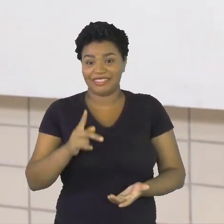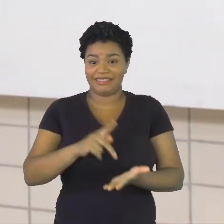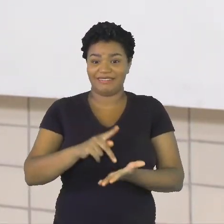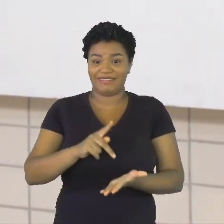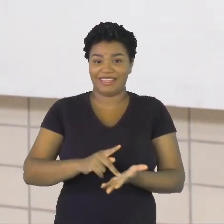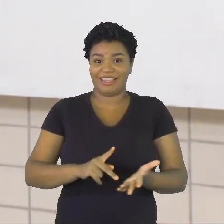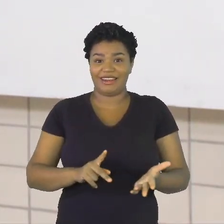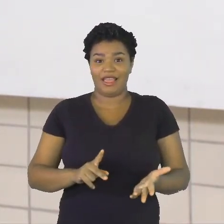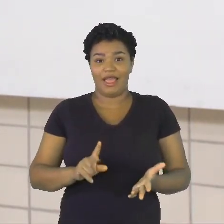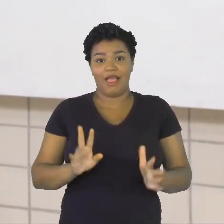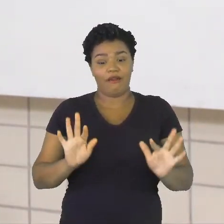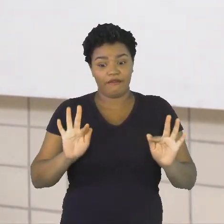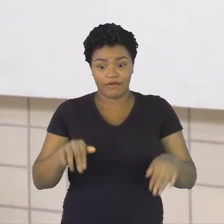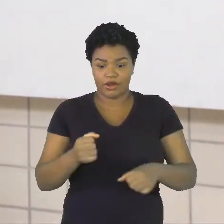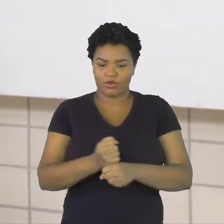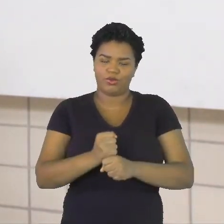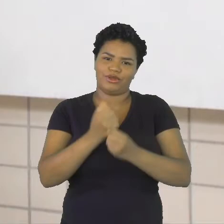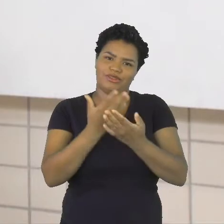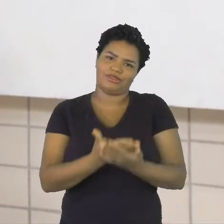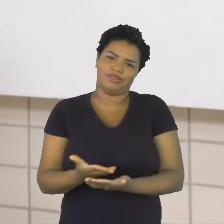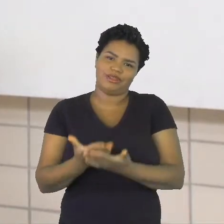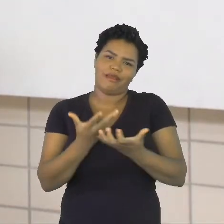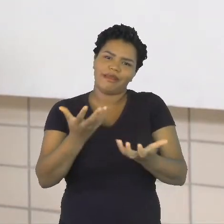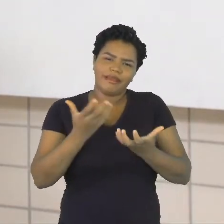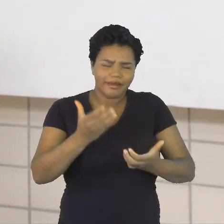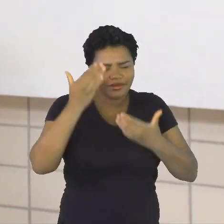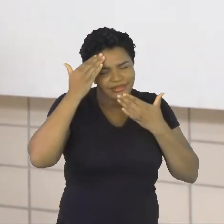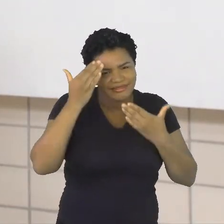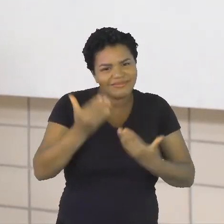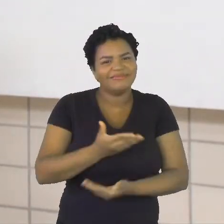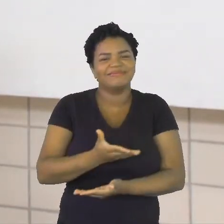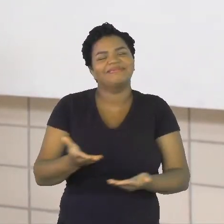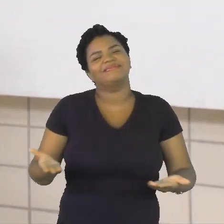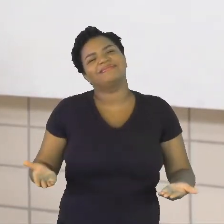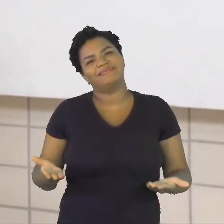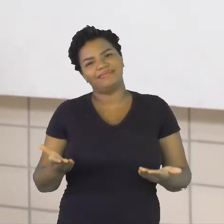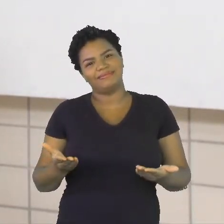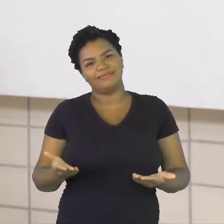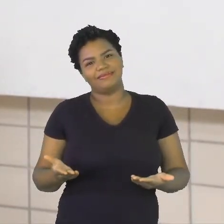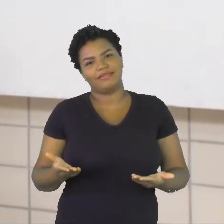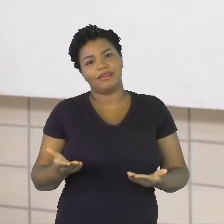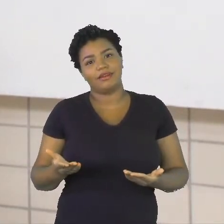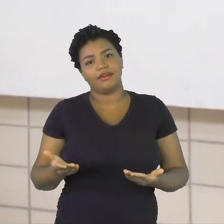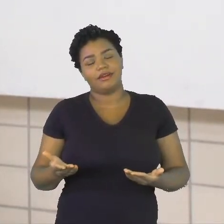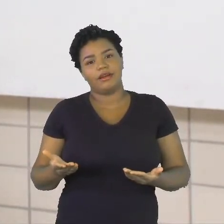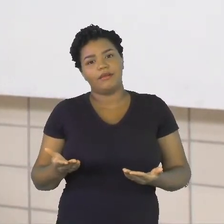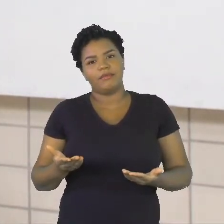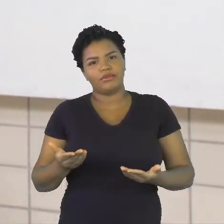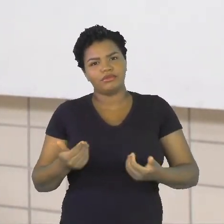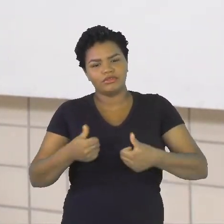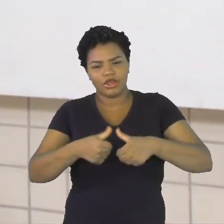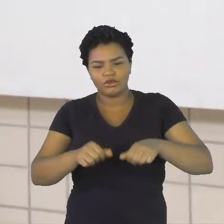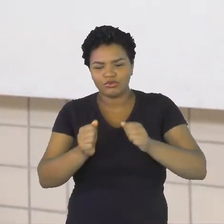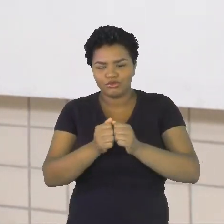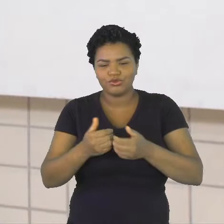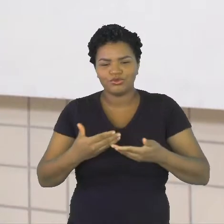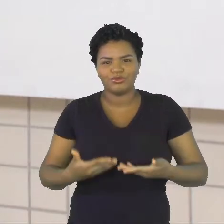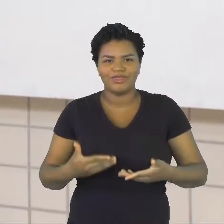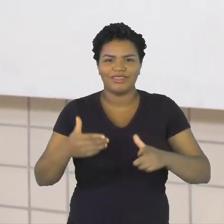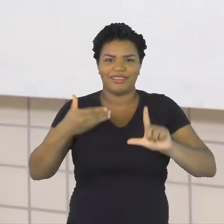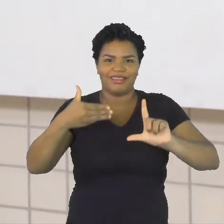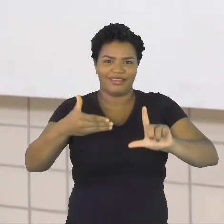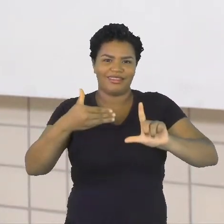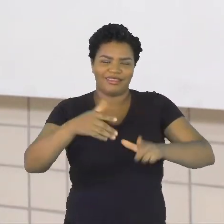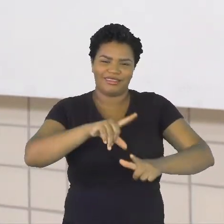final do nosso ano letivo. Eu quero agradecer a vocês por terem estado comigo durante essas teleaulas de